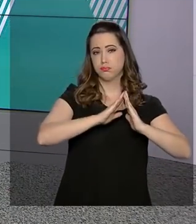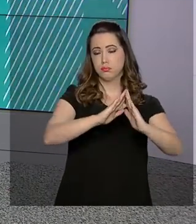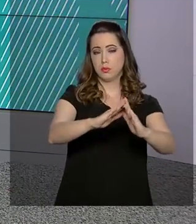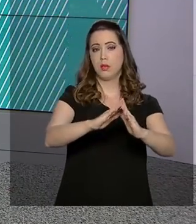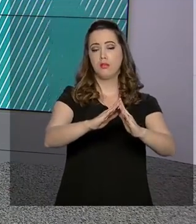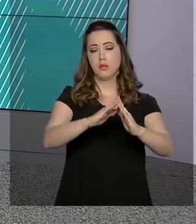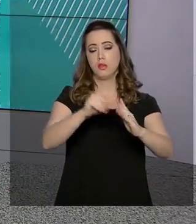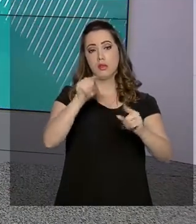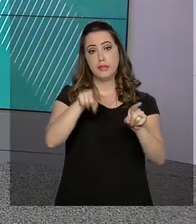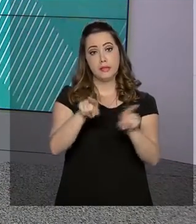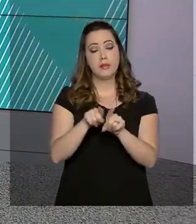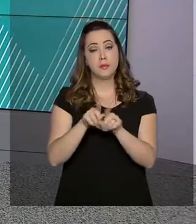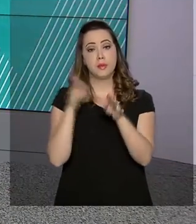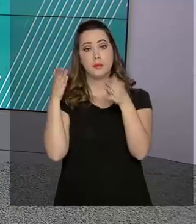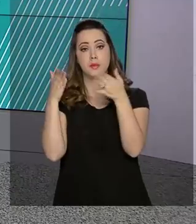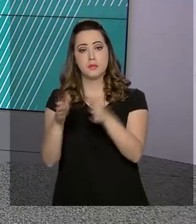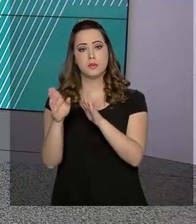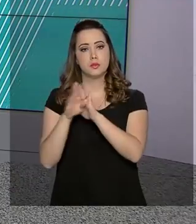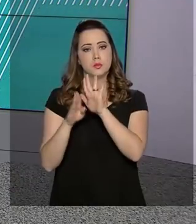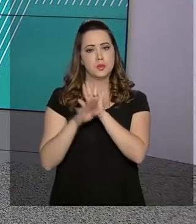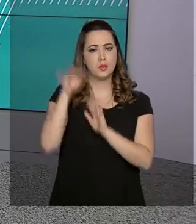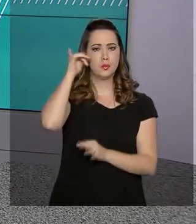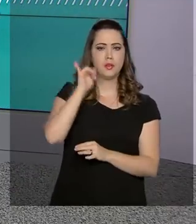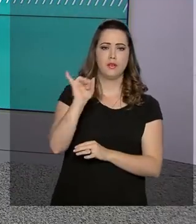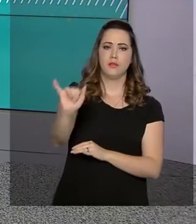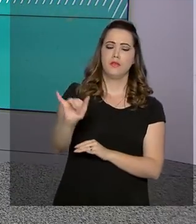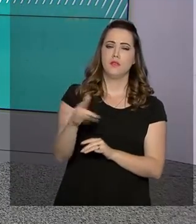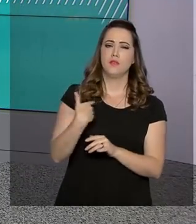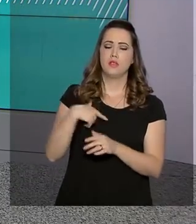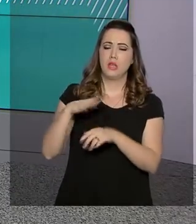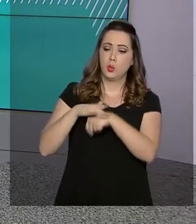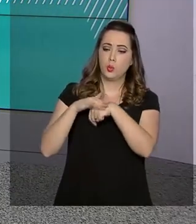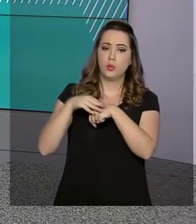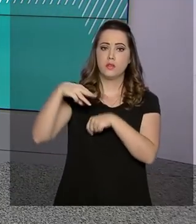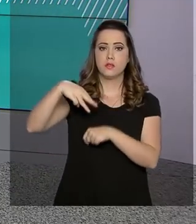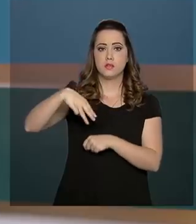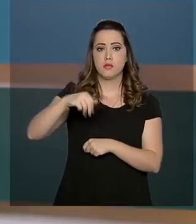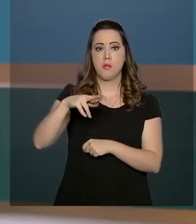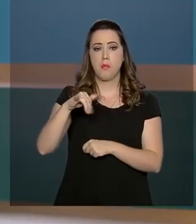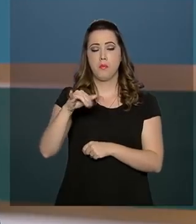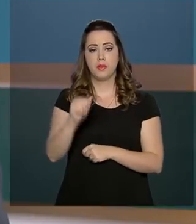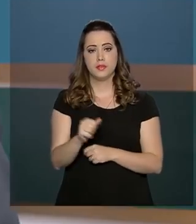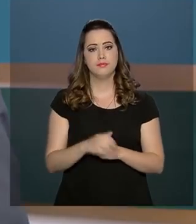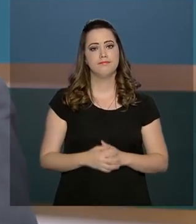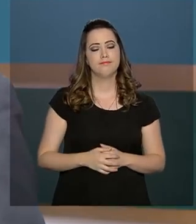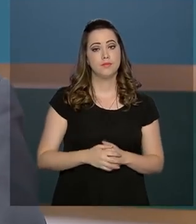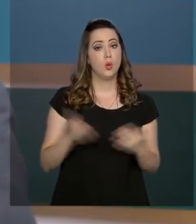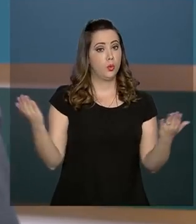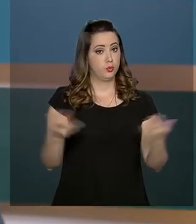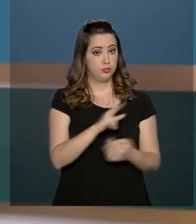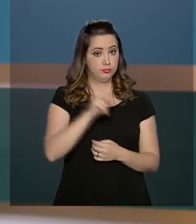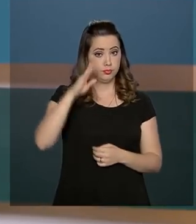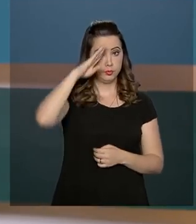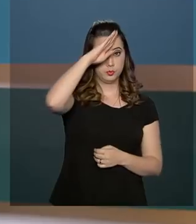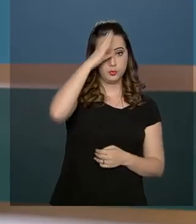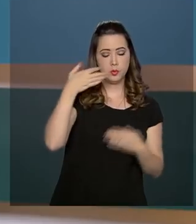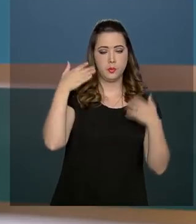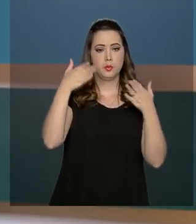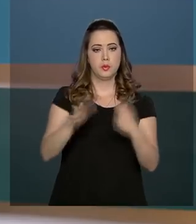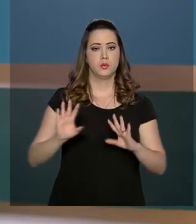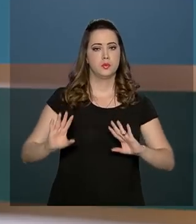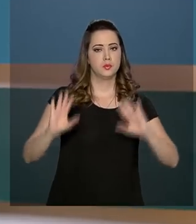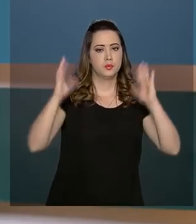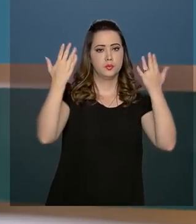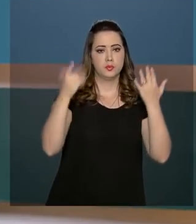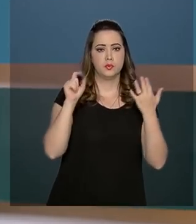e a participação no Programa de Prevenção e Combate à Malária. E hoje, o presidente Jair Bolsonaro participou